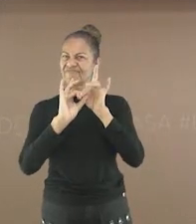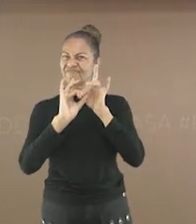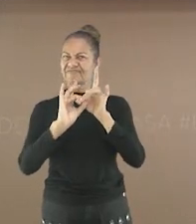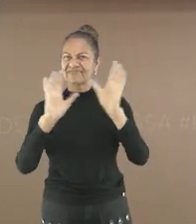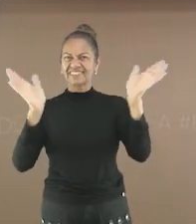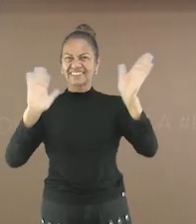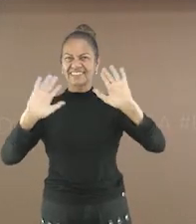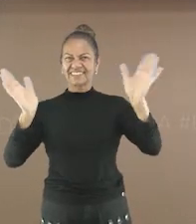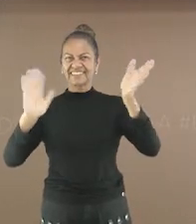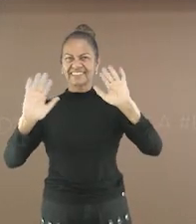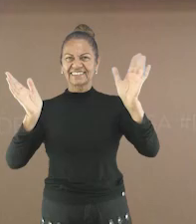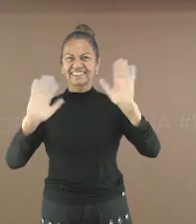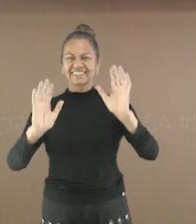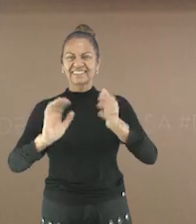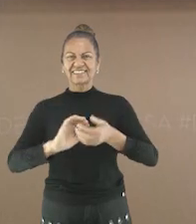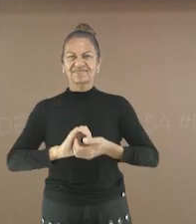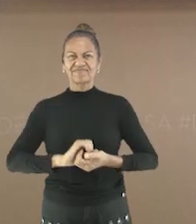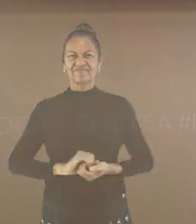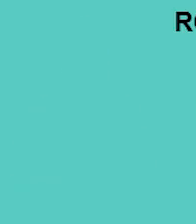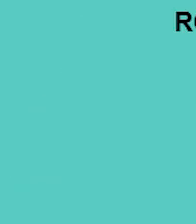juntos Tchau, tchau